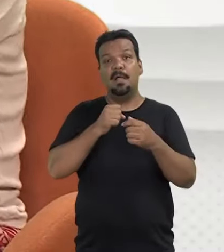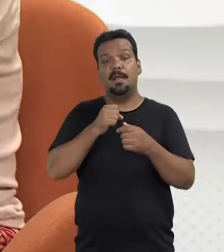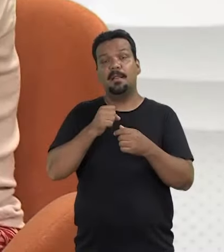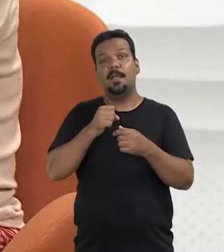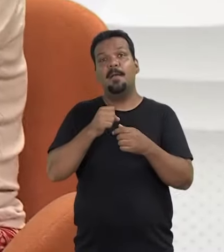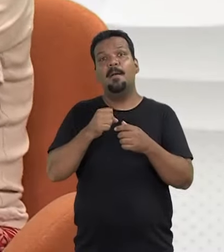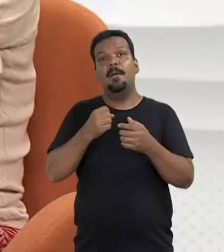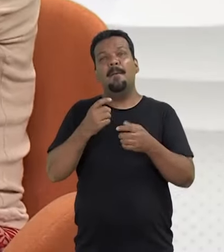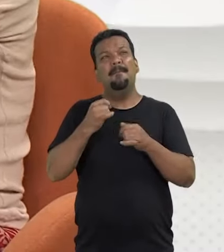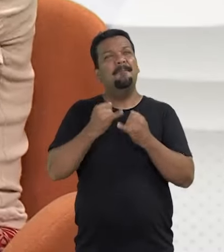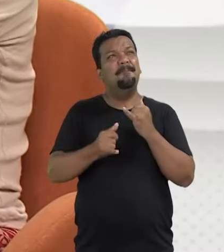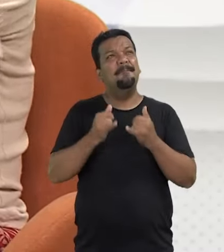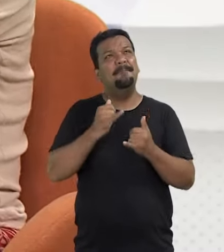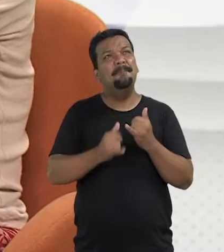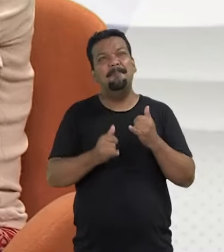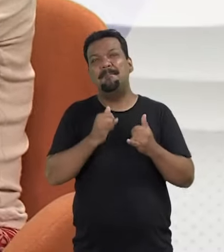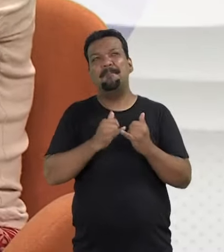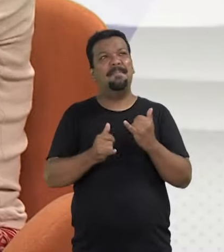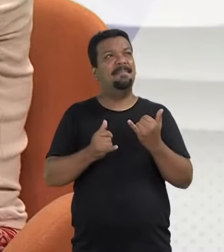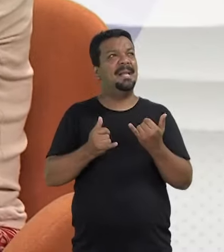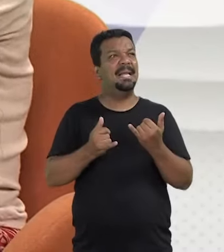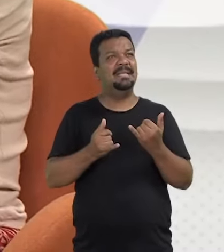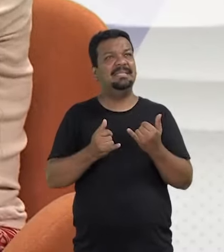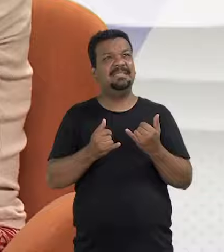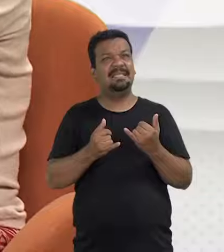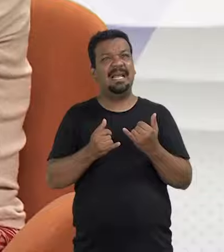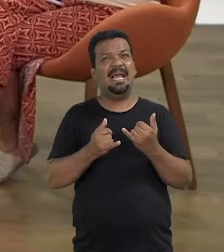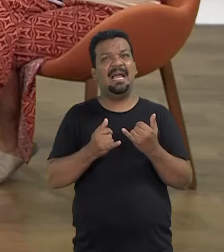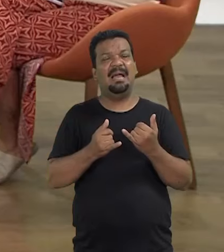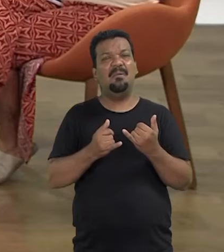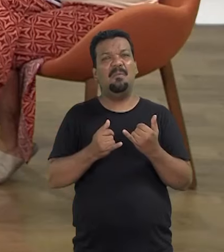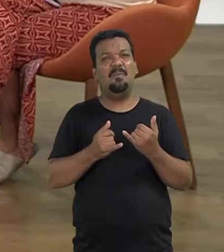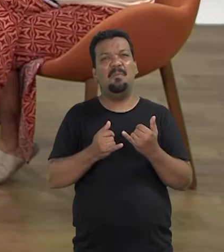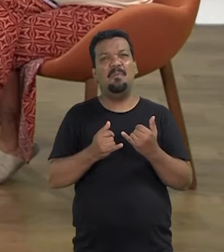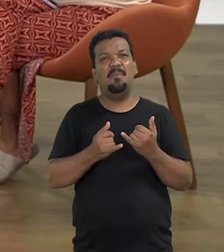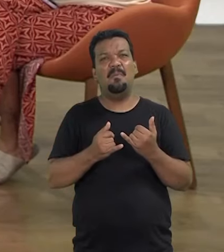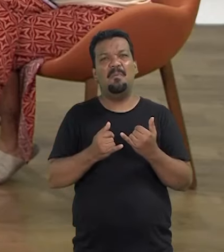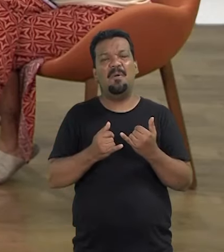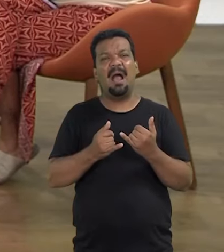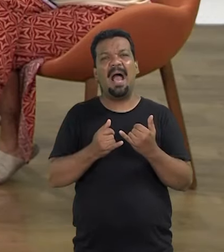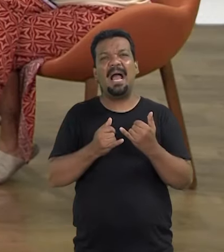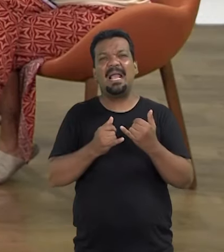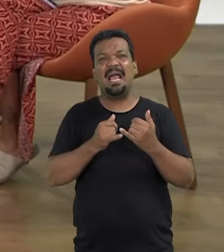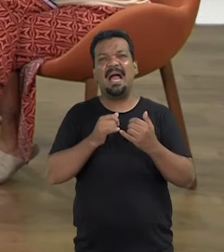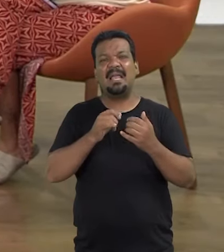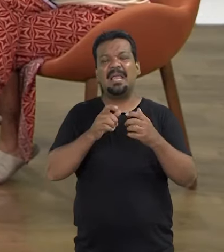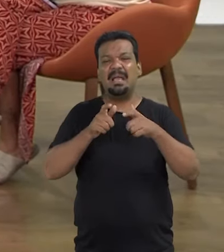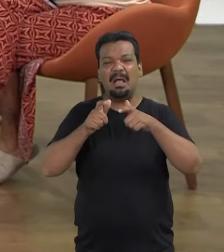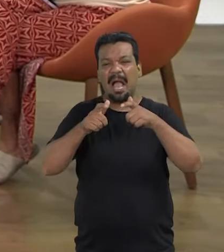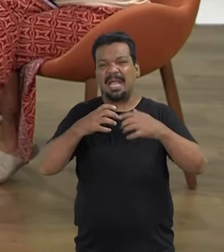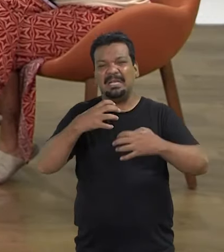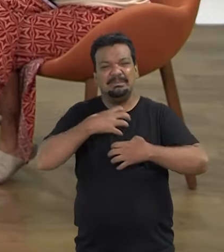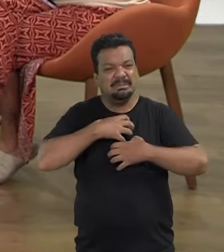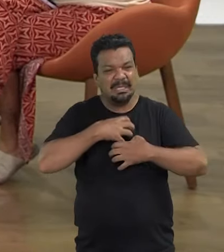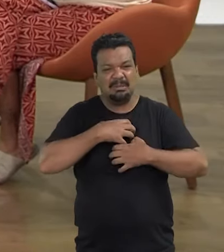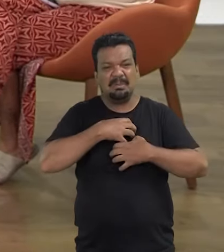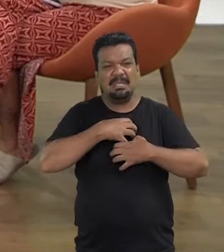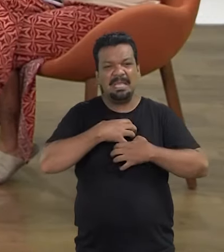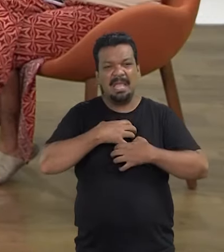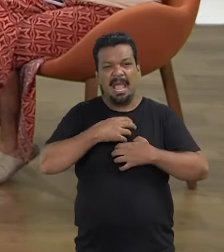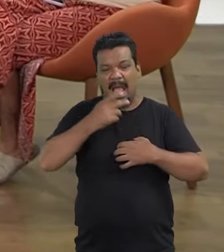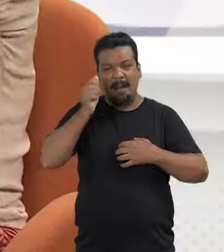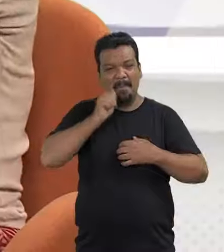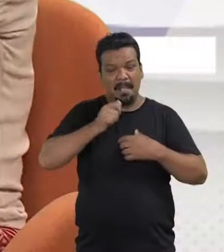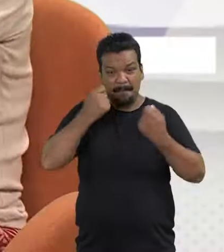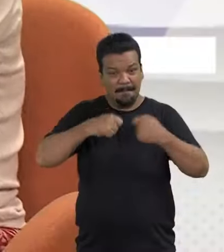ratoeira. Parece aquela roda gigante que o ratinho fica ali rodando, rodando e não sai do lugar. Então